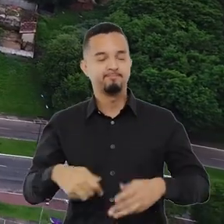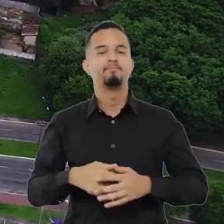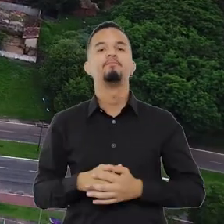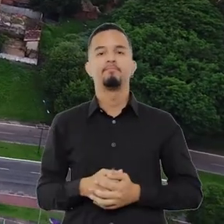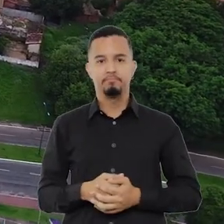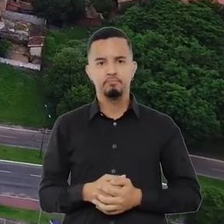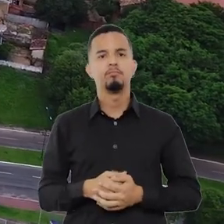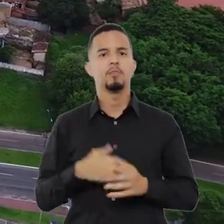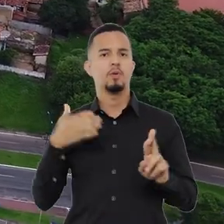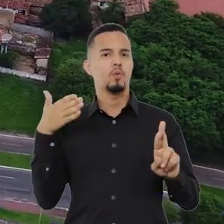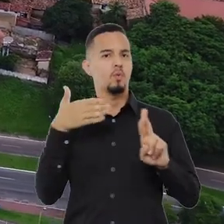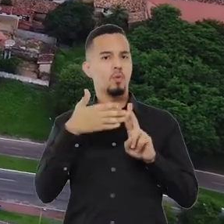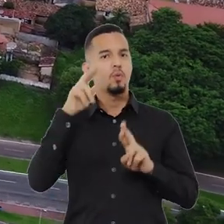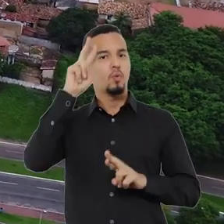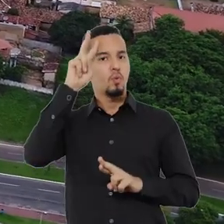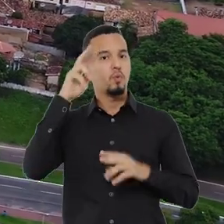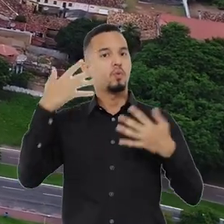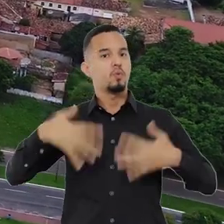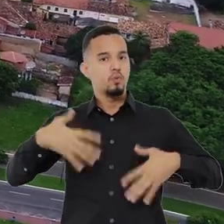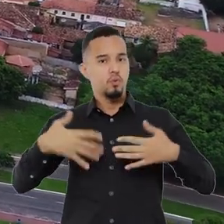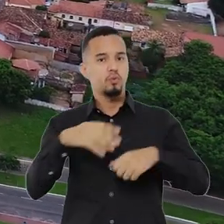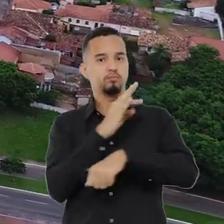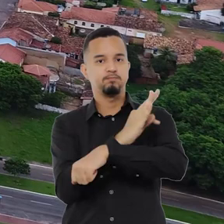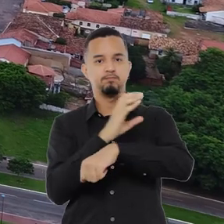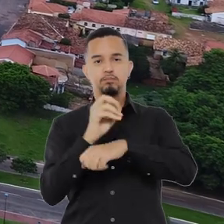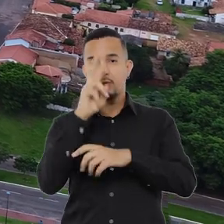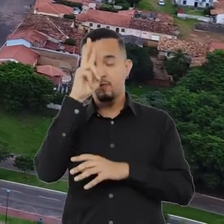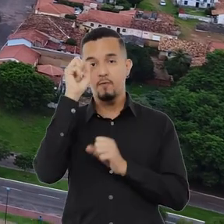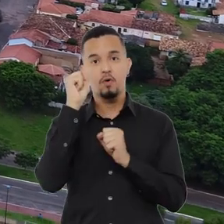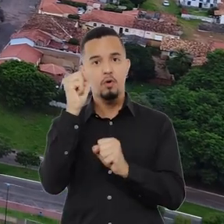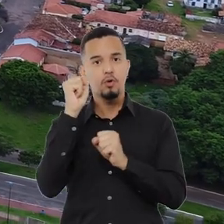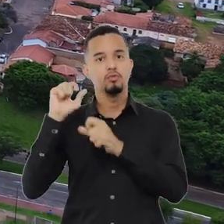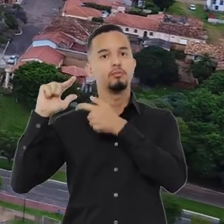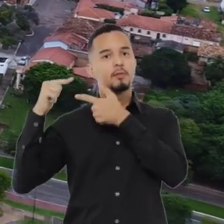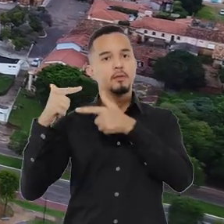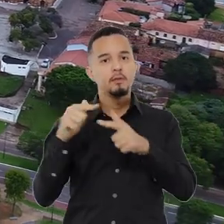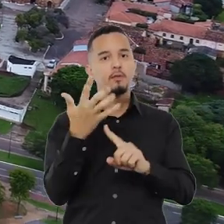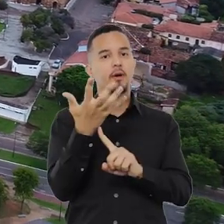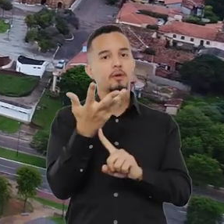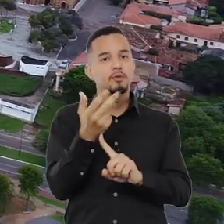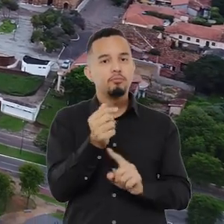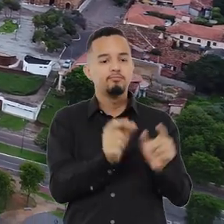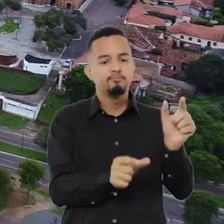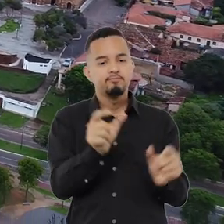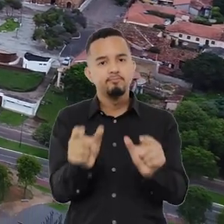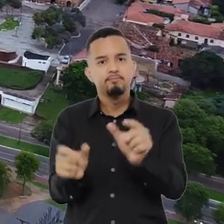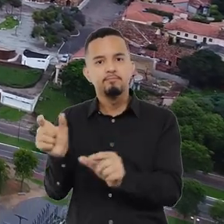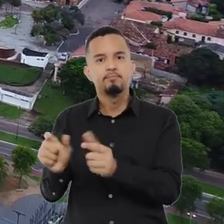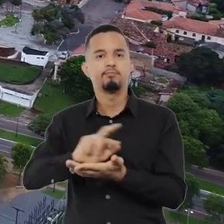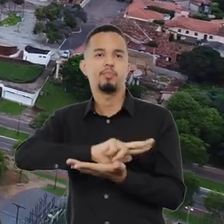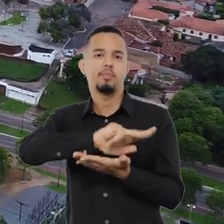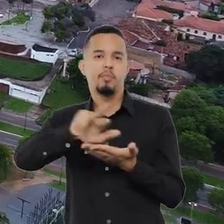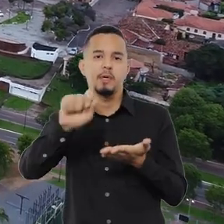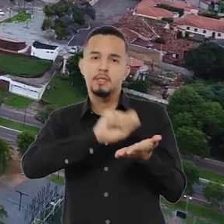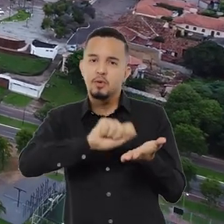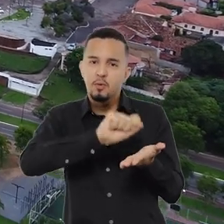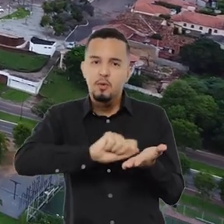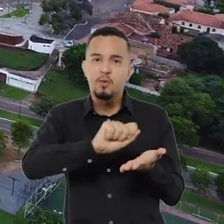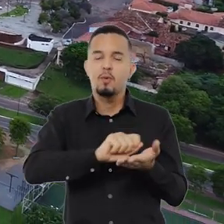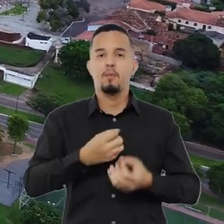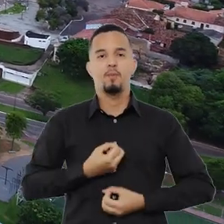referência histórica do Estado, cidade de forte tradição artística, berço de diversos escritores,